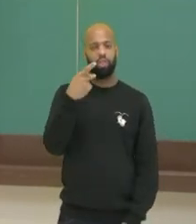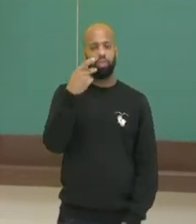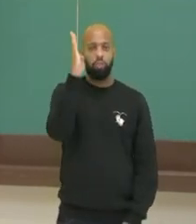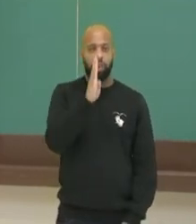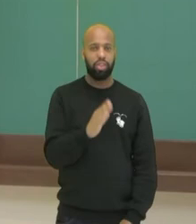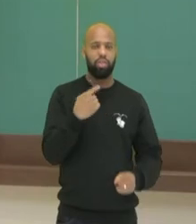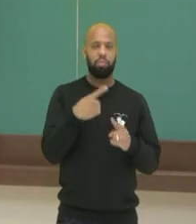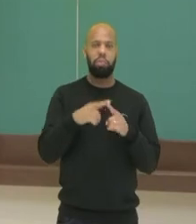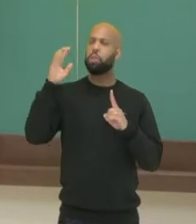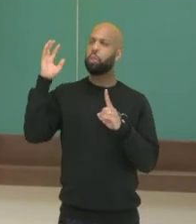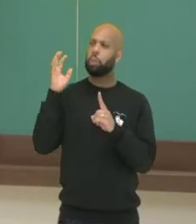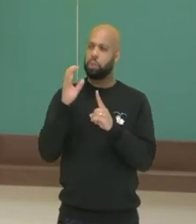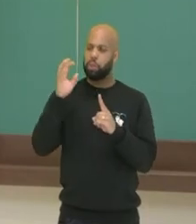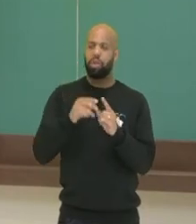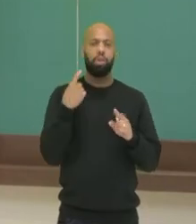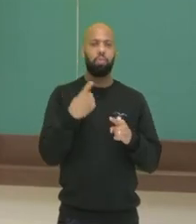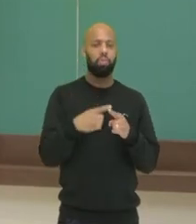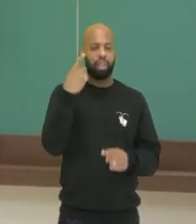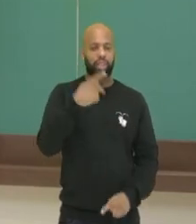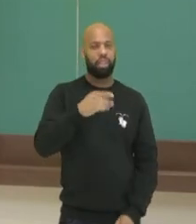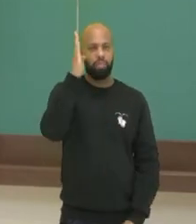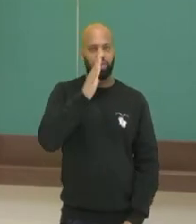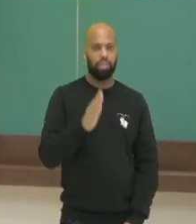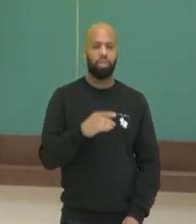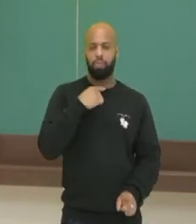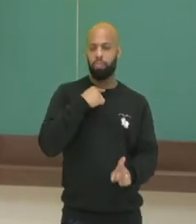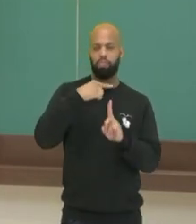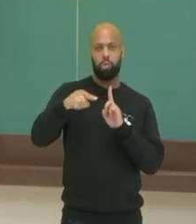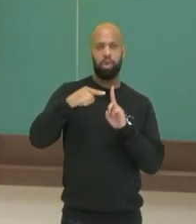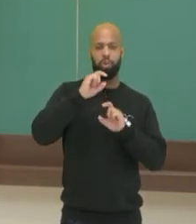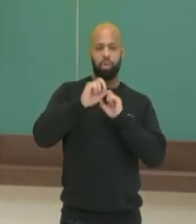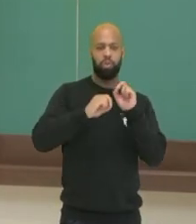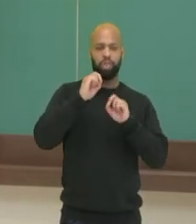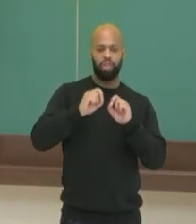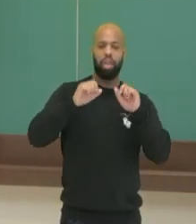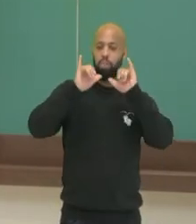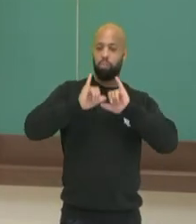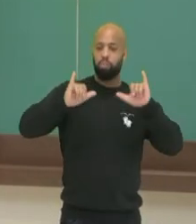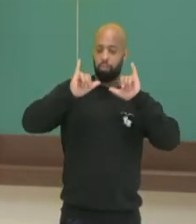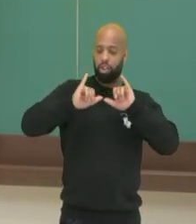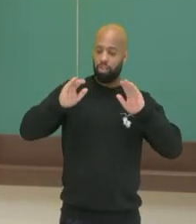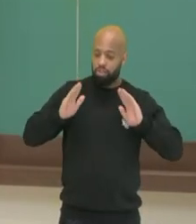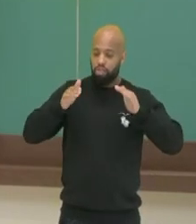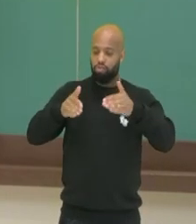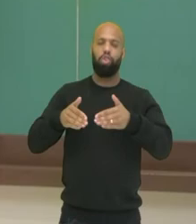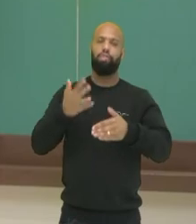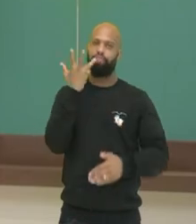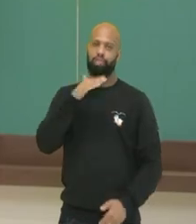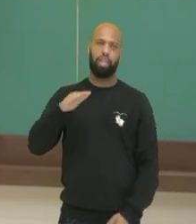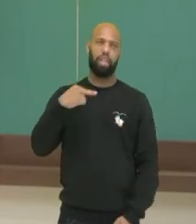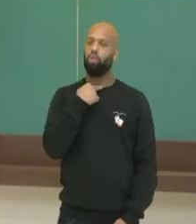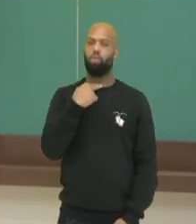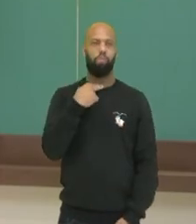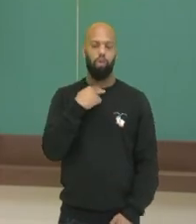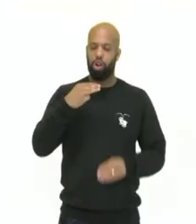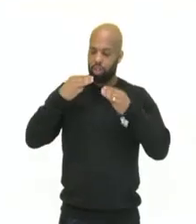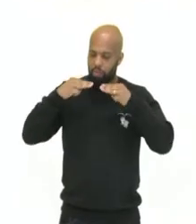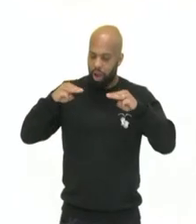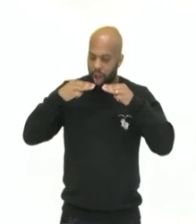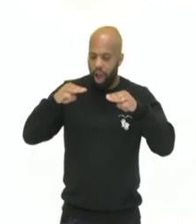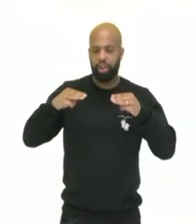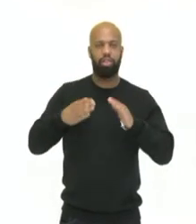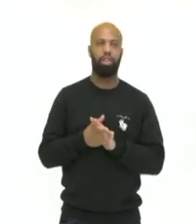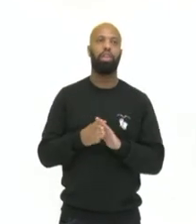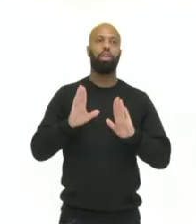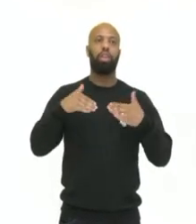porque no Brasil é proibida propaganda voltada ao público infantil. Acompanhem aqui, então. O